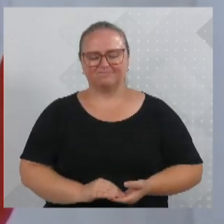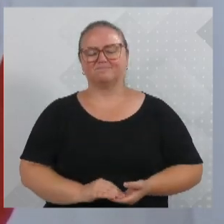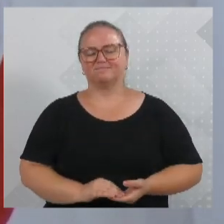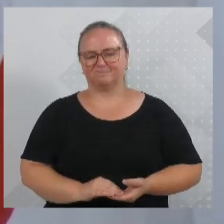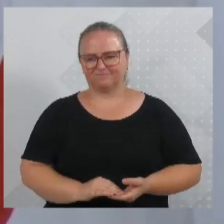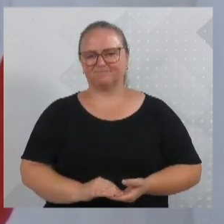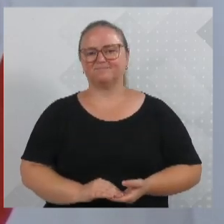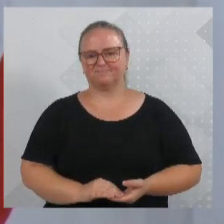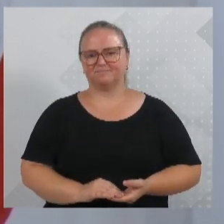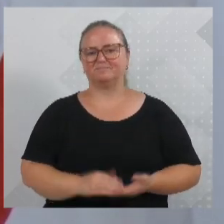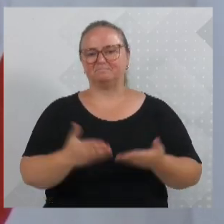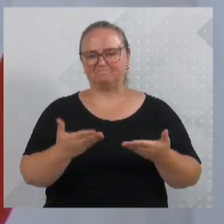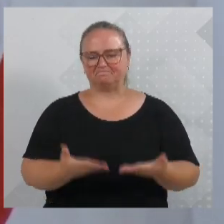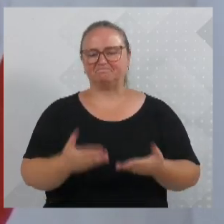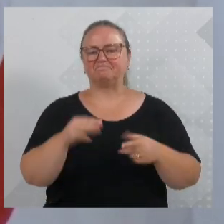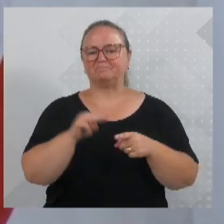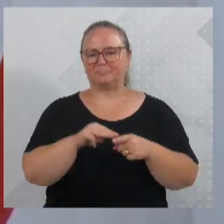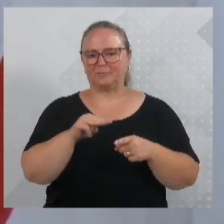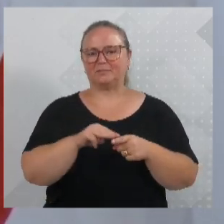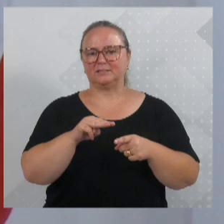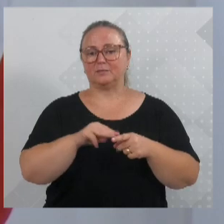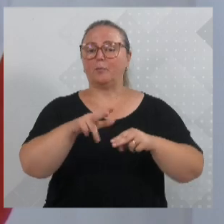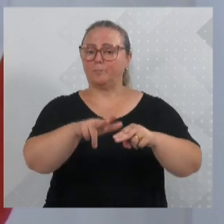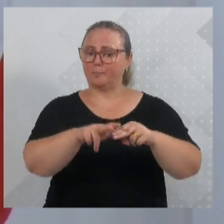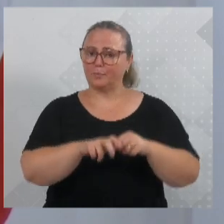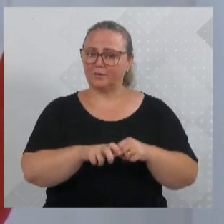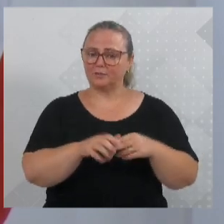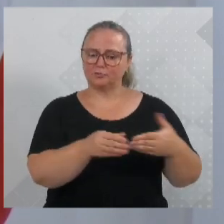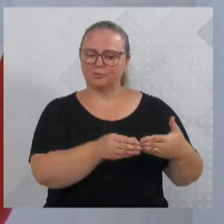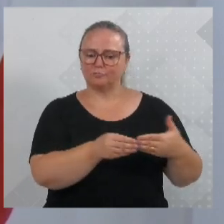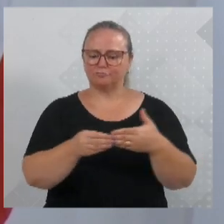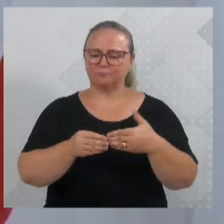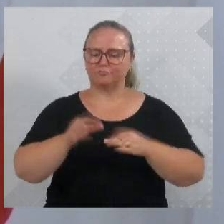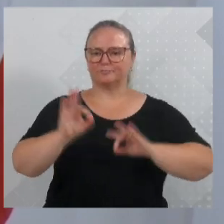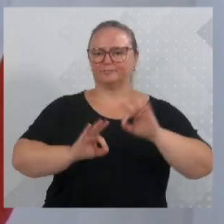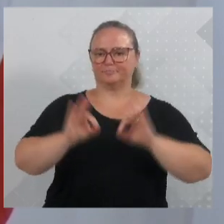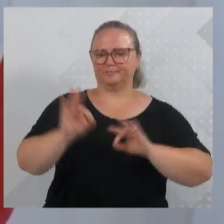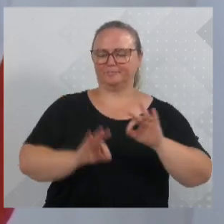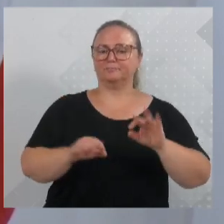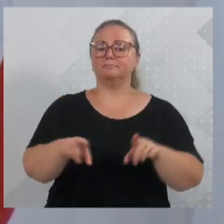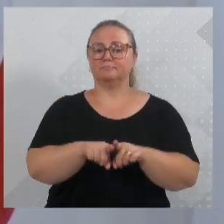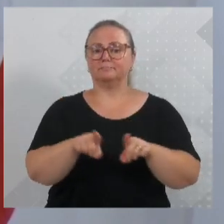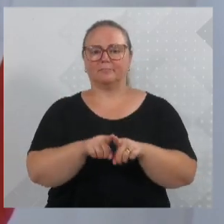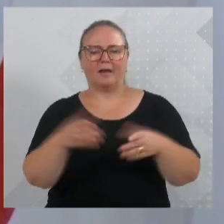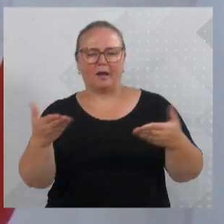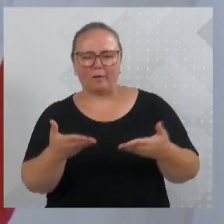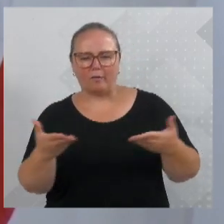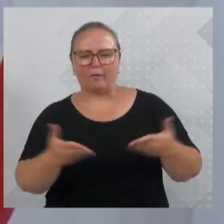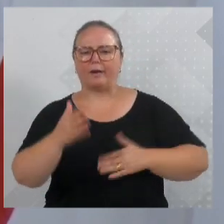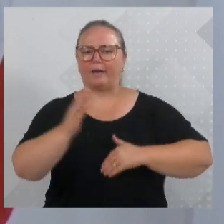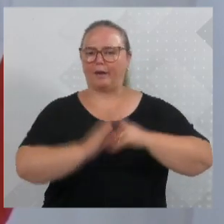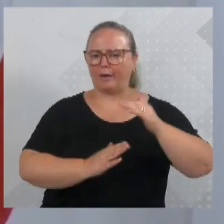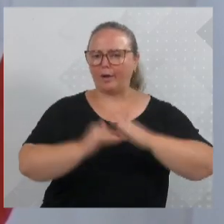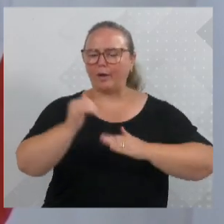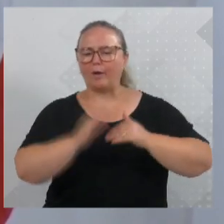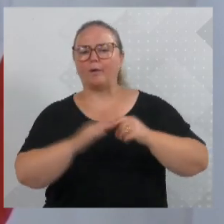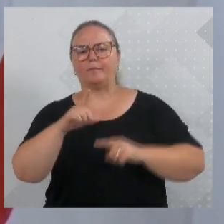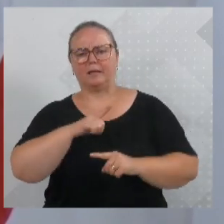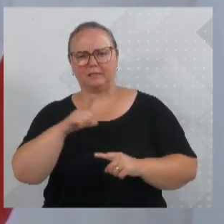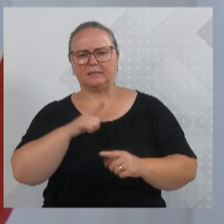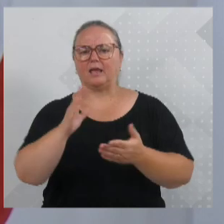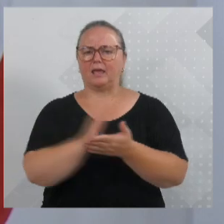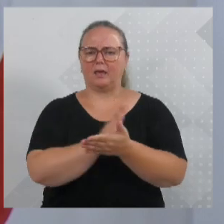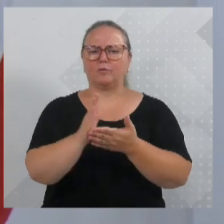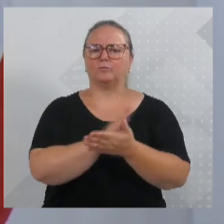município, por conta desse direcionamento que eles têm, inclusive, agora, com as obras. A gente sabe das dificuldades que muitos já